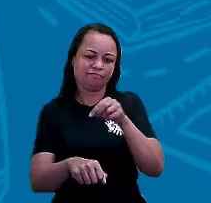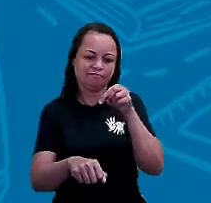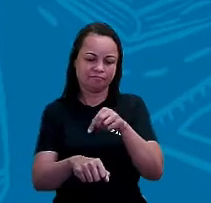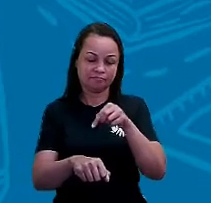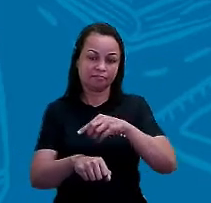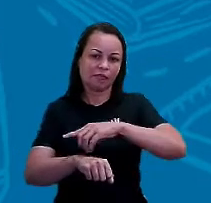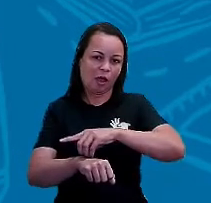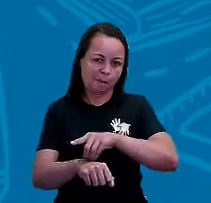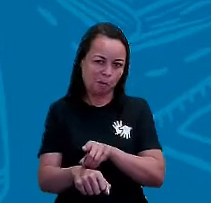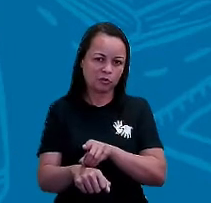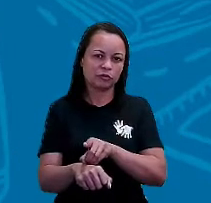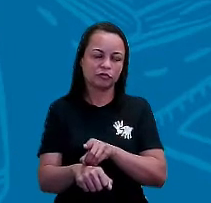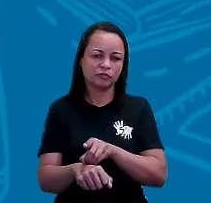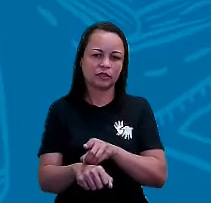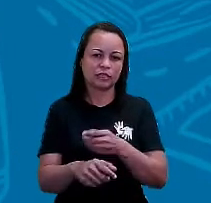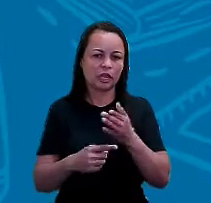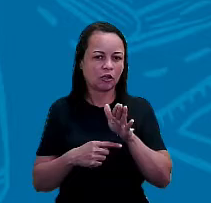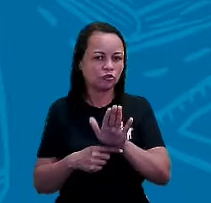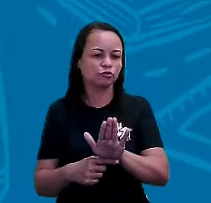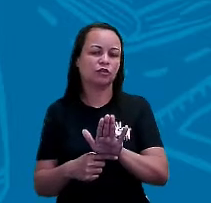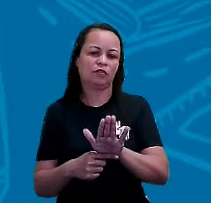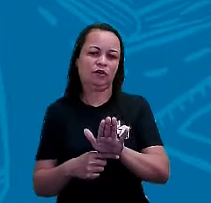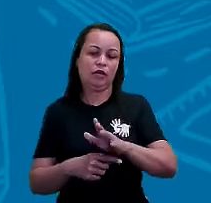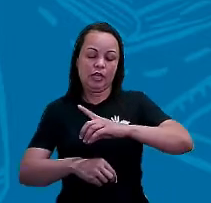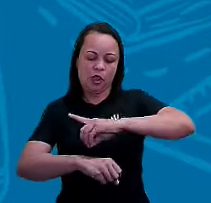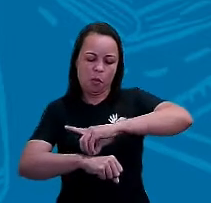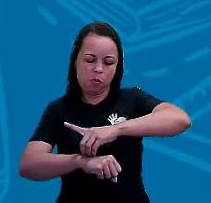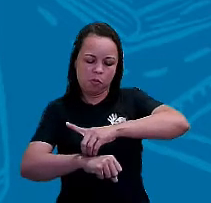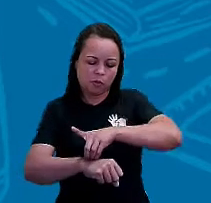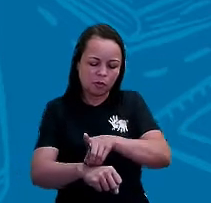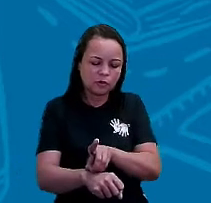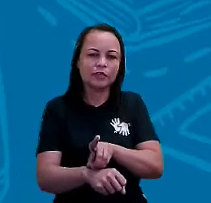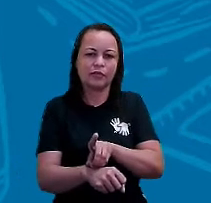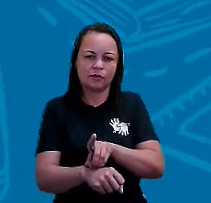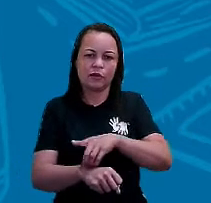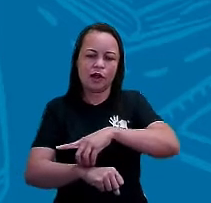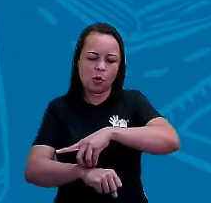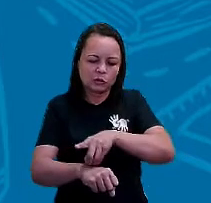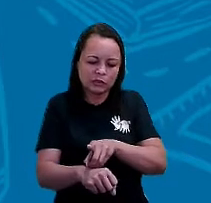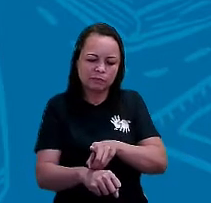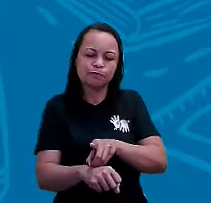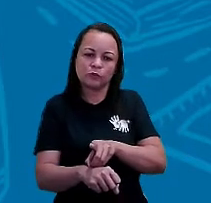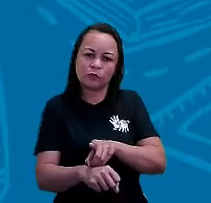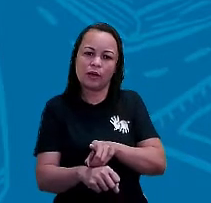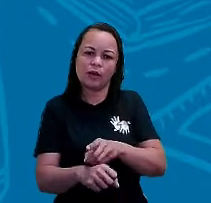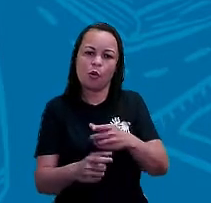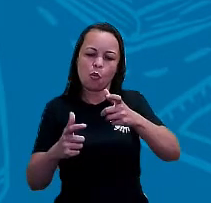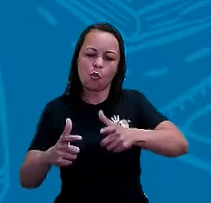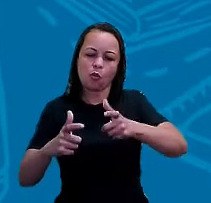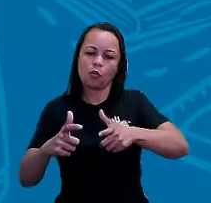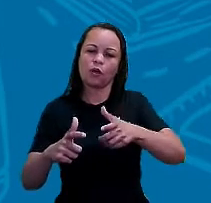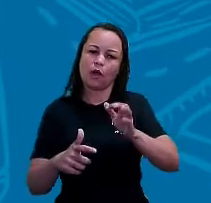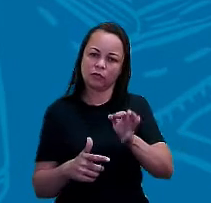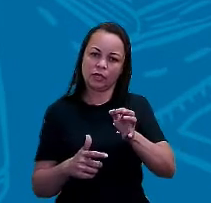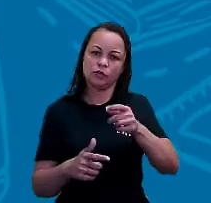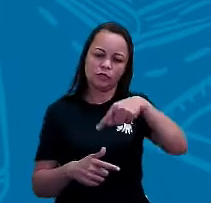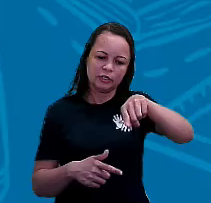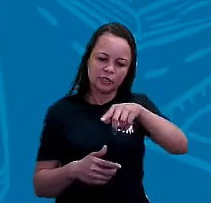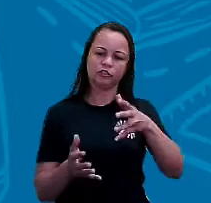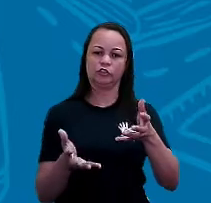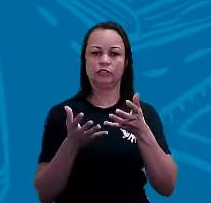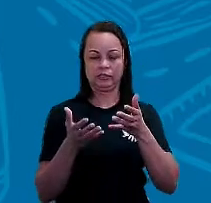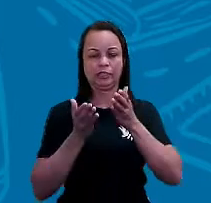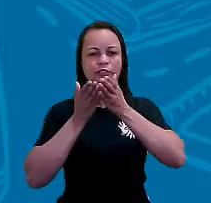bússola, né? E esse ponteiro da bússola aí é justamente estar apontando, né? Para o sentido que eles quisessem, né?